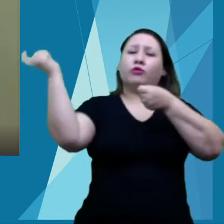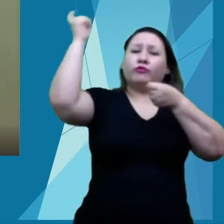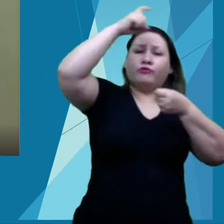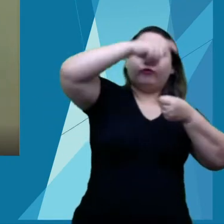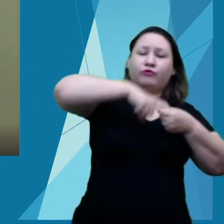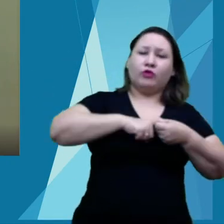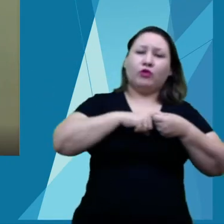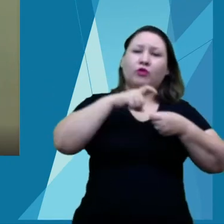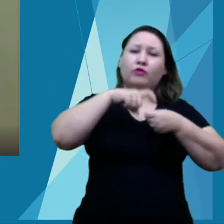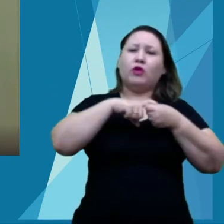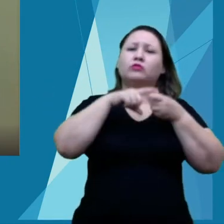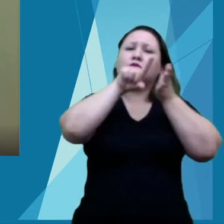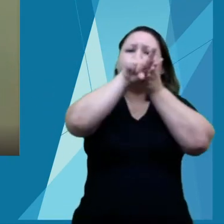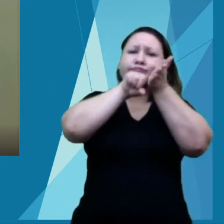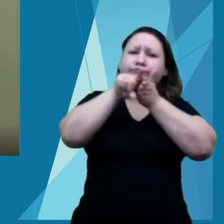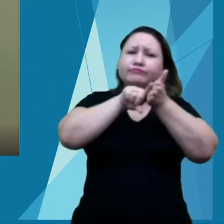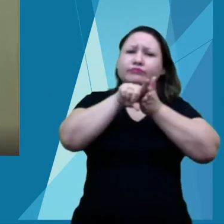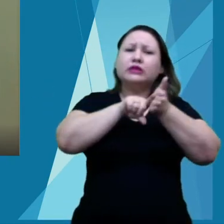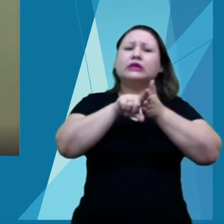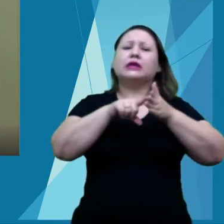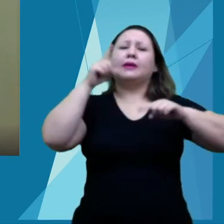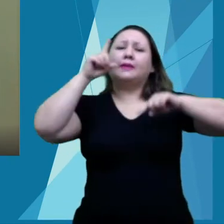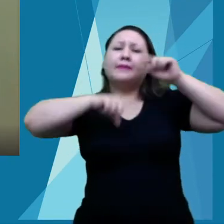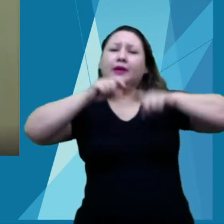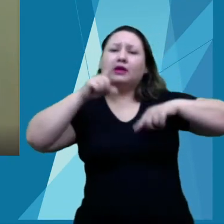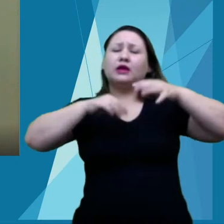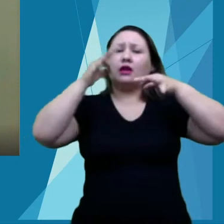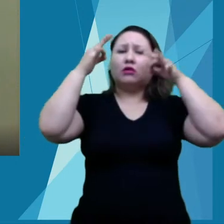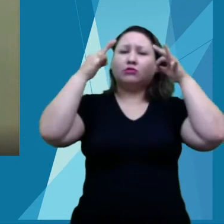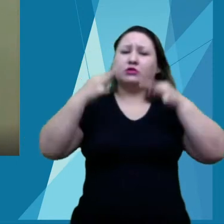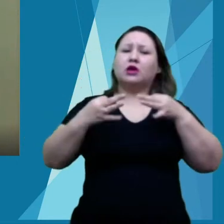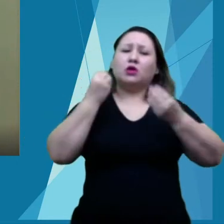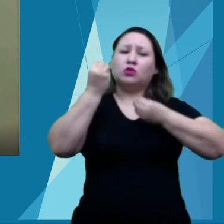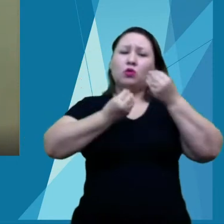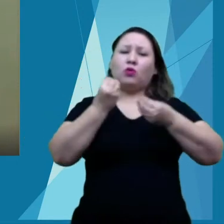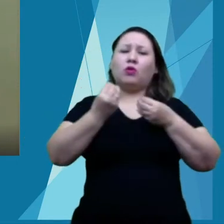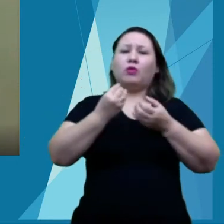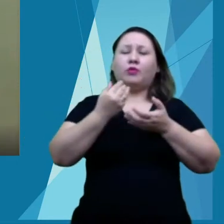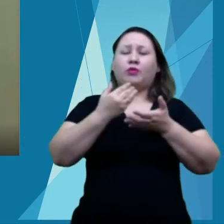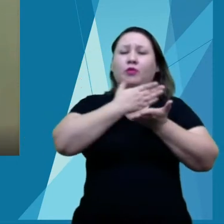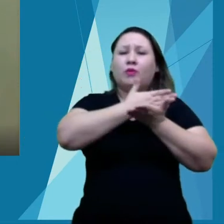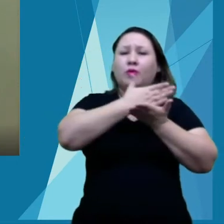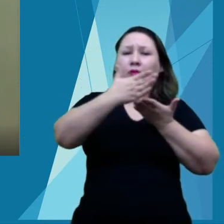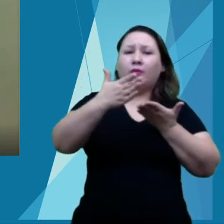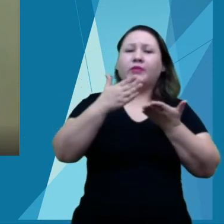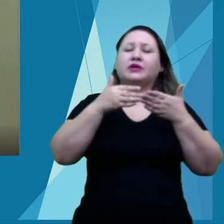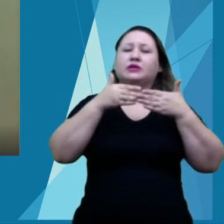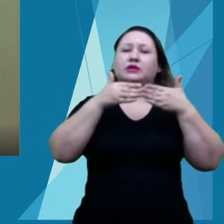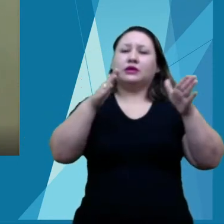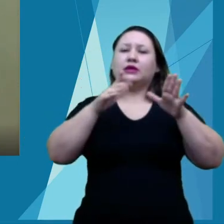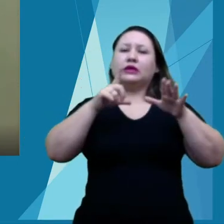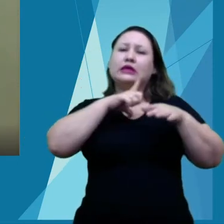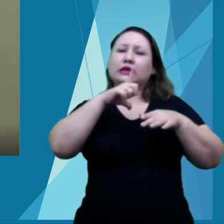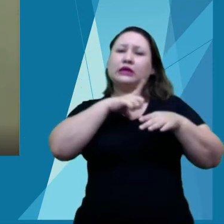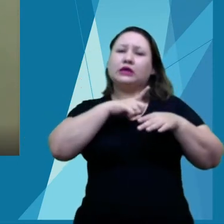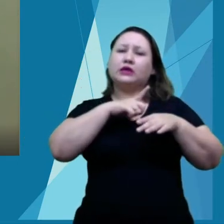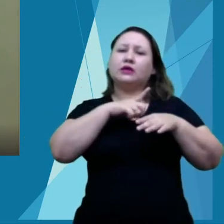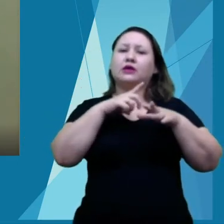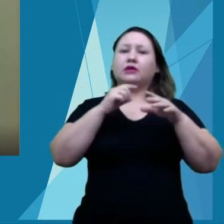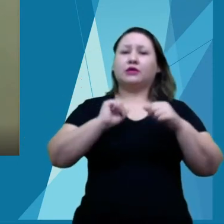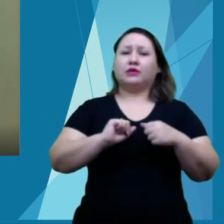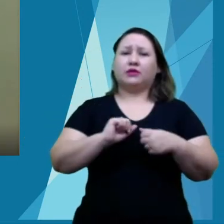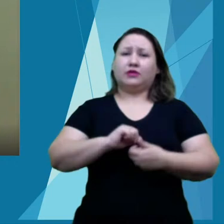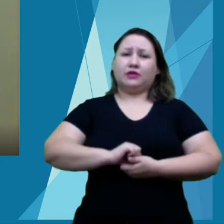só com os recursos necessários para a construção do nosso Pantos, mas para a construção de sonhos,